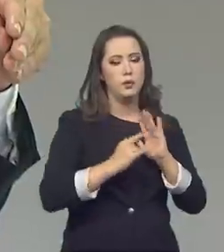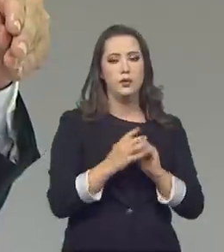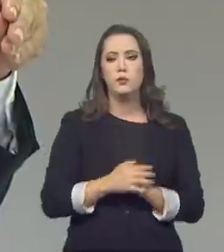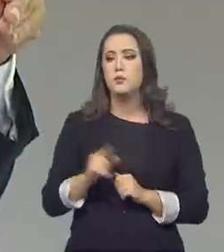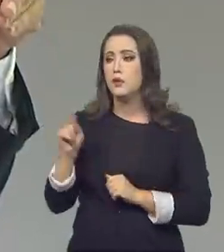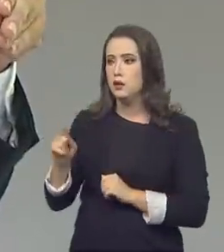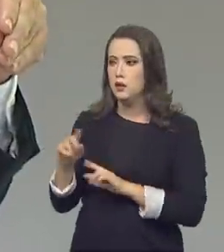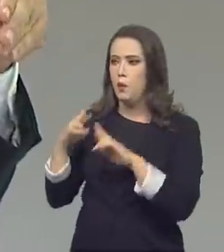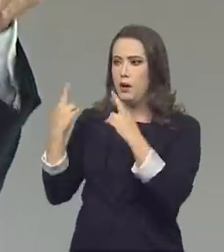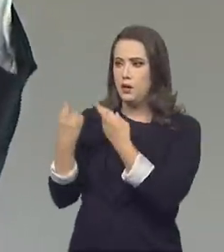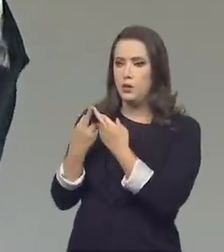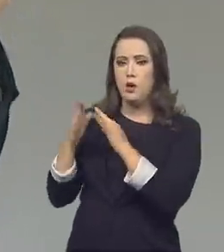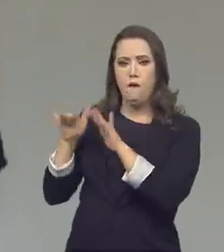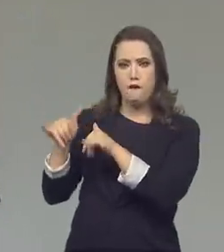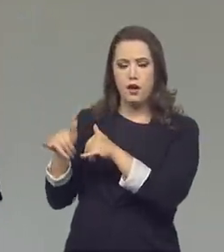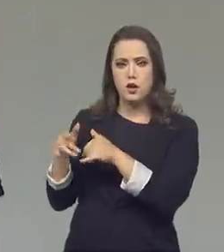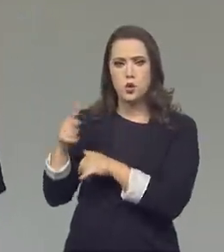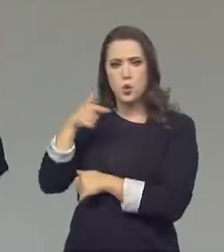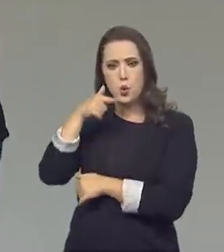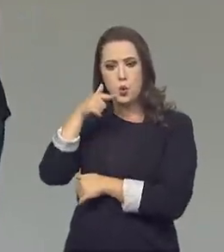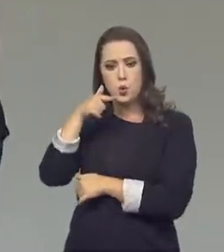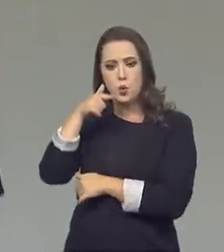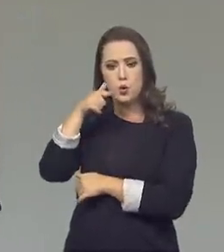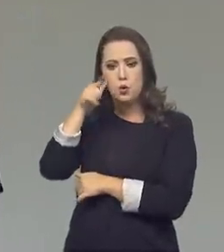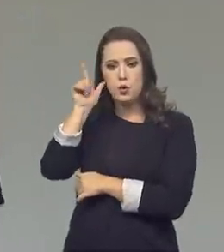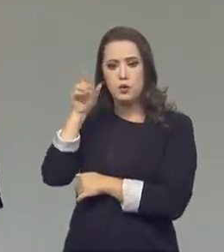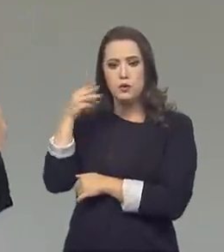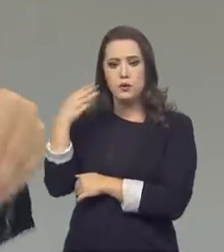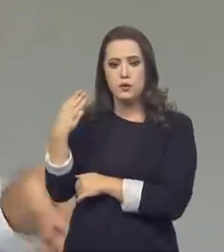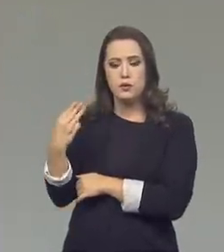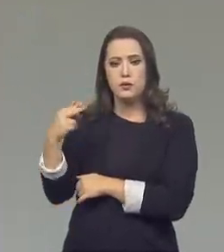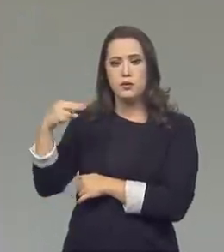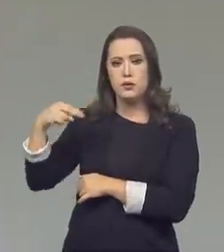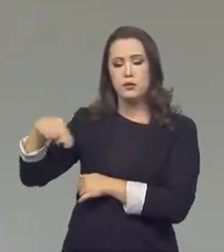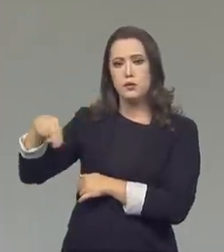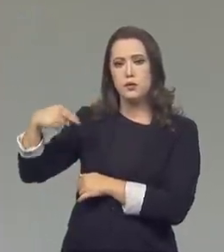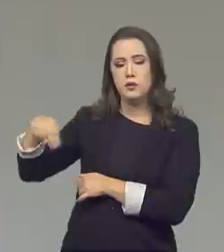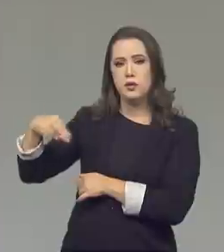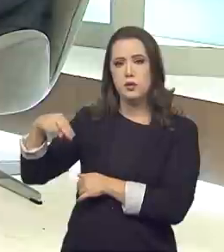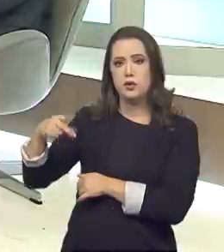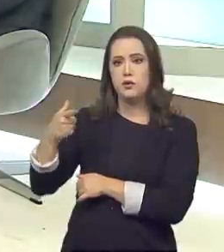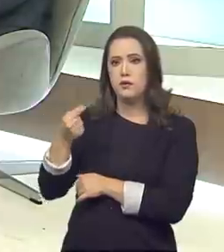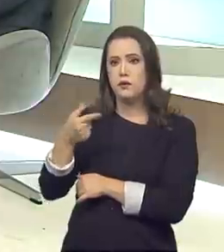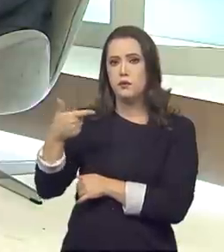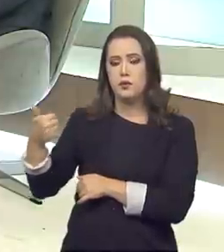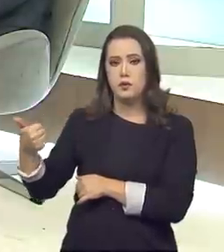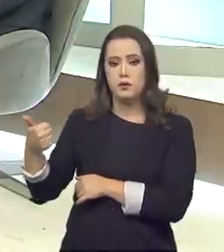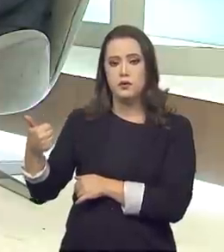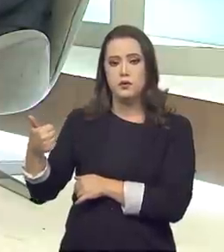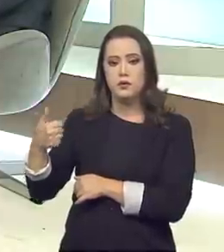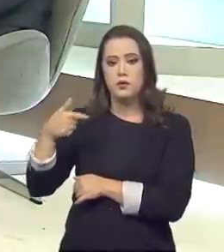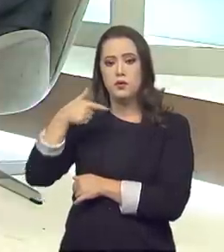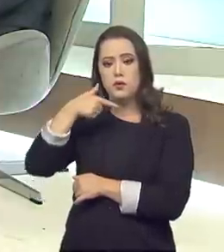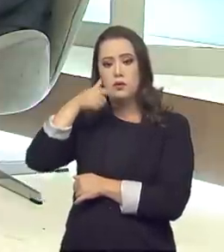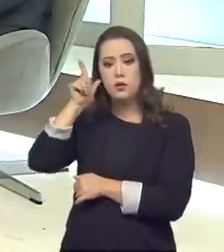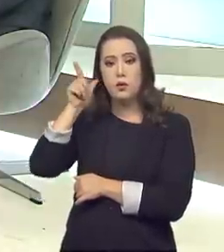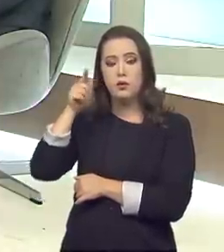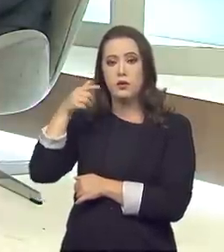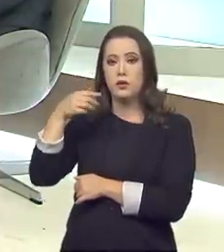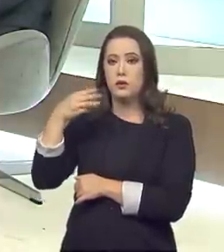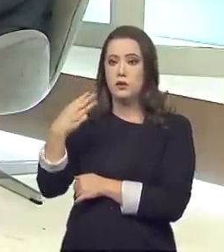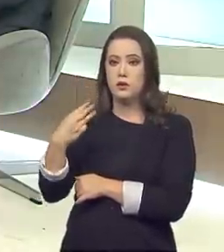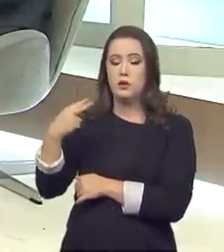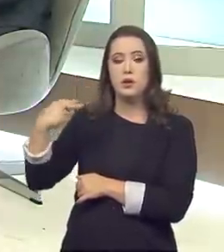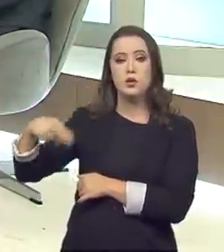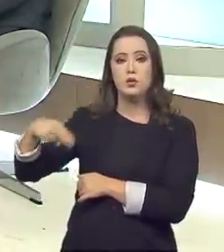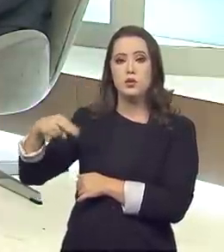a audiência pública terminou ontem, 3 de novembro de 2021. Exatamente. Ontem, por